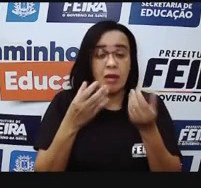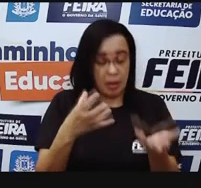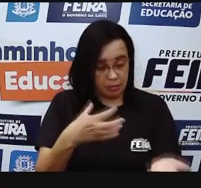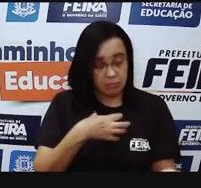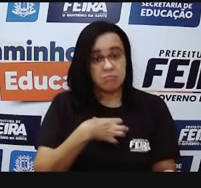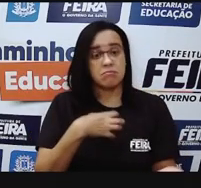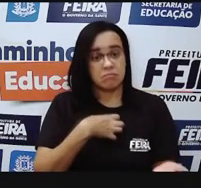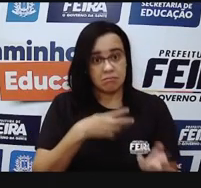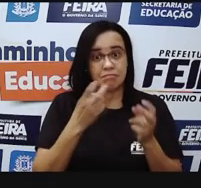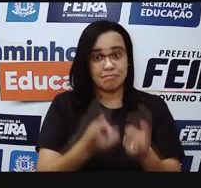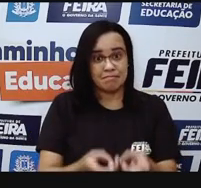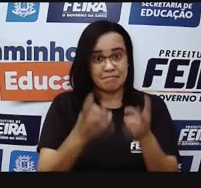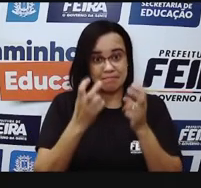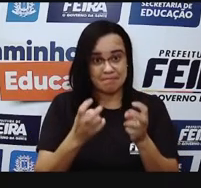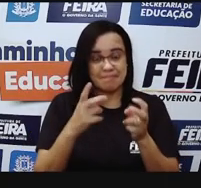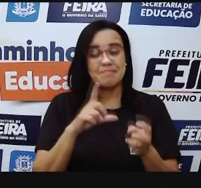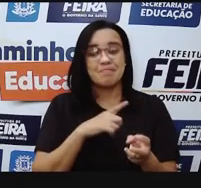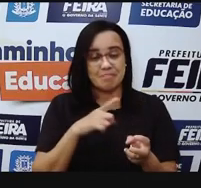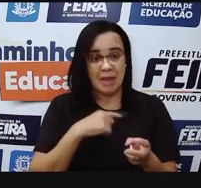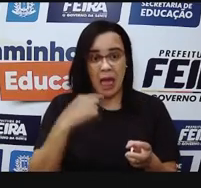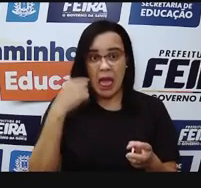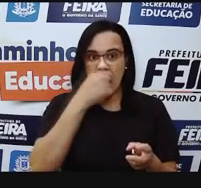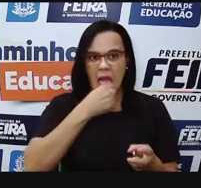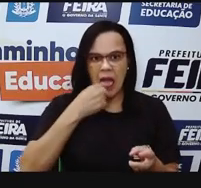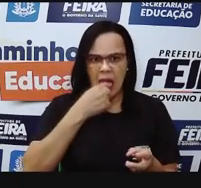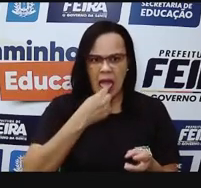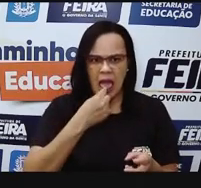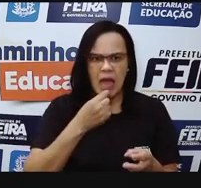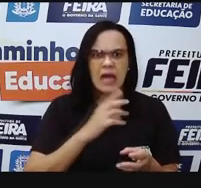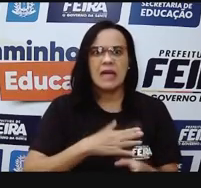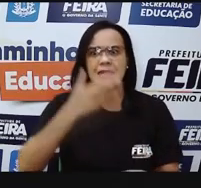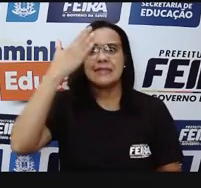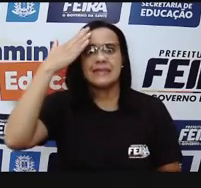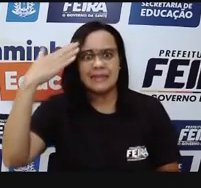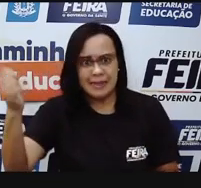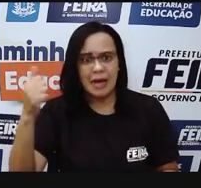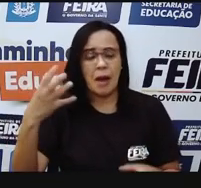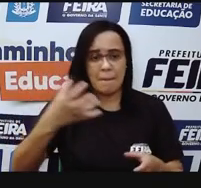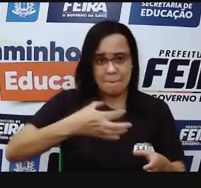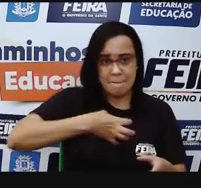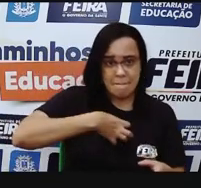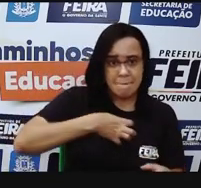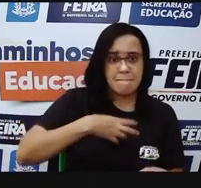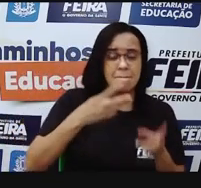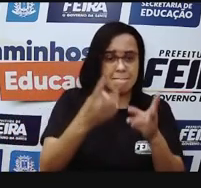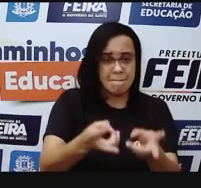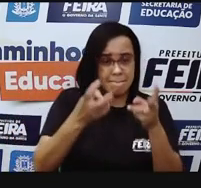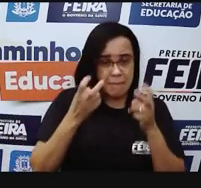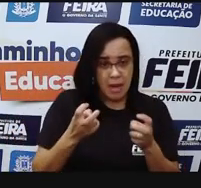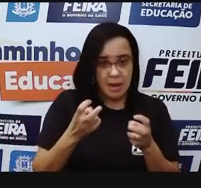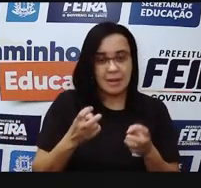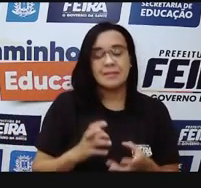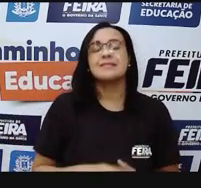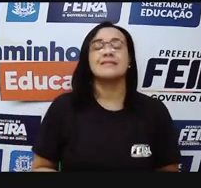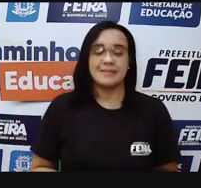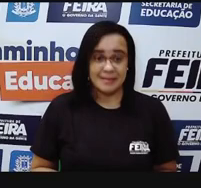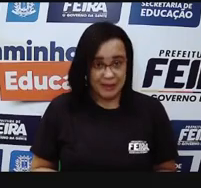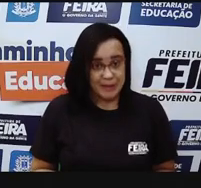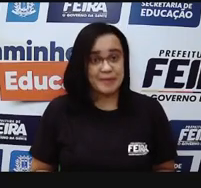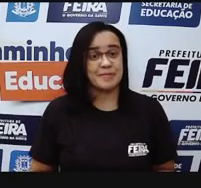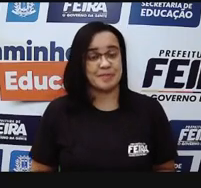são essas papilas que vão reconhecer o doce, o salgado. Já o azedo próprio,